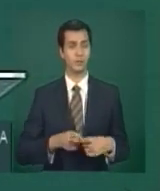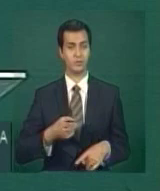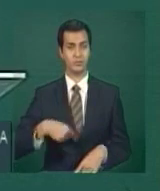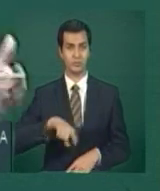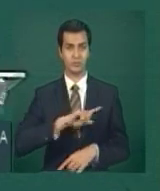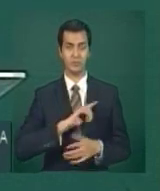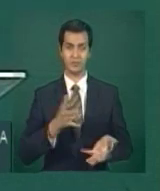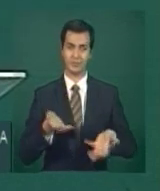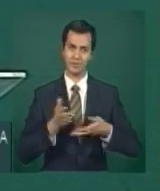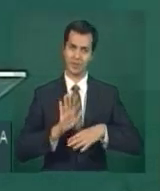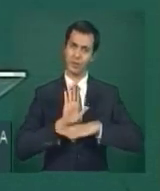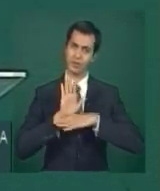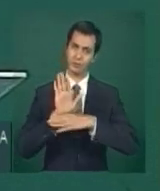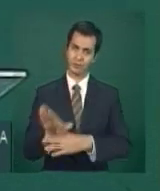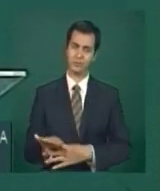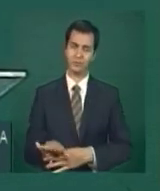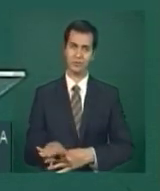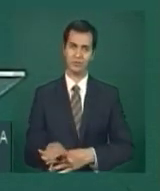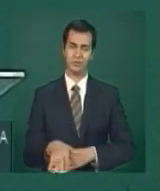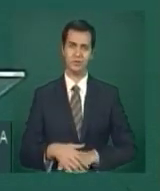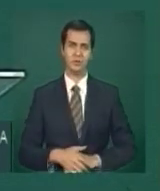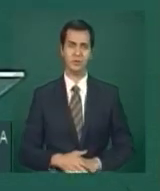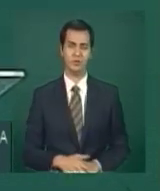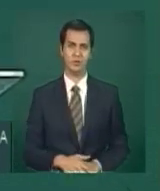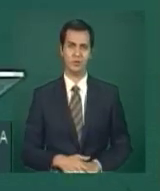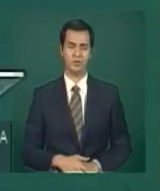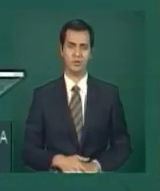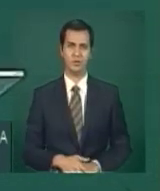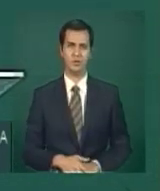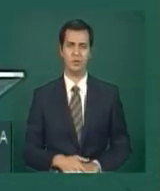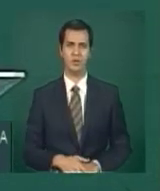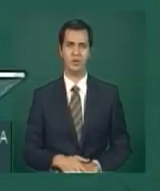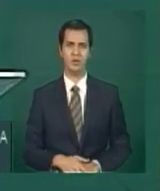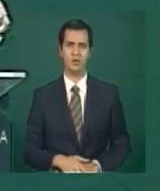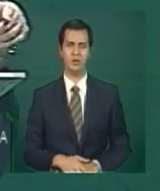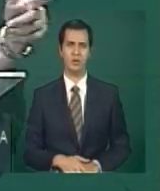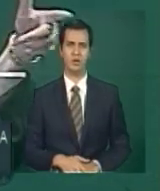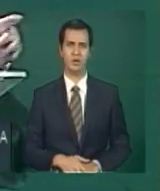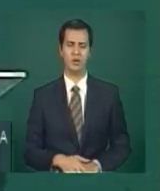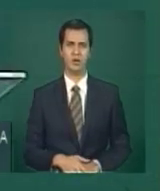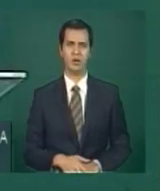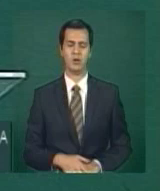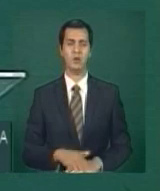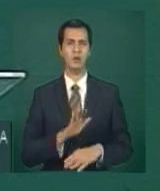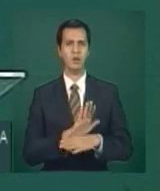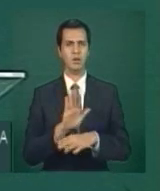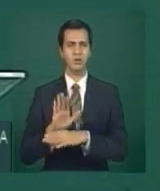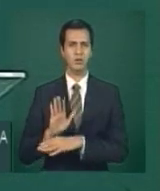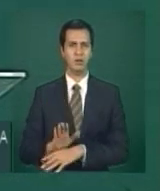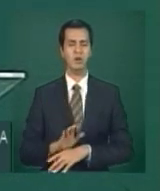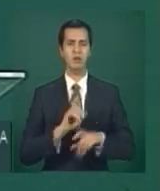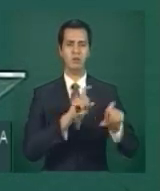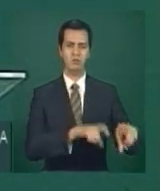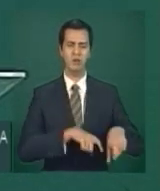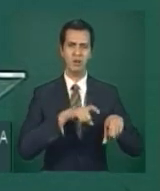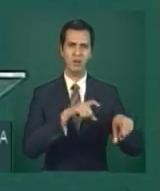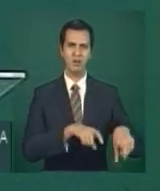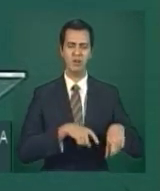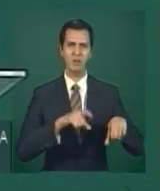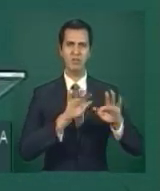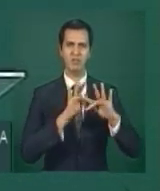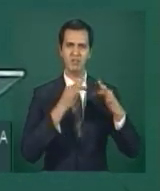uma contribuição para tornar cada vez mais moderna a nossa agricultura familiar.